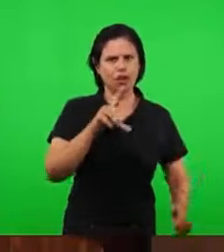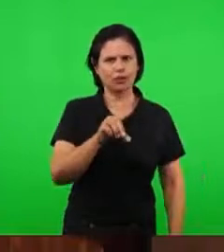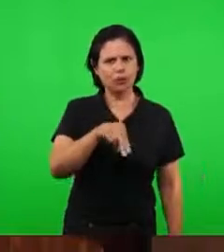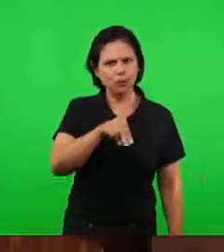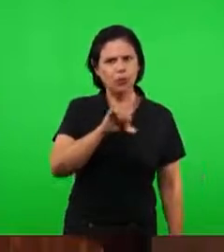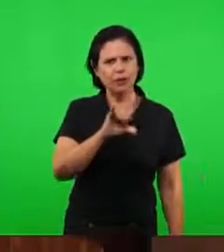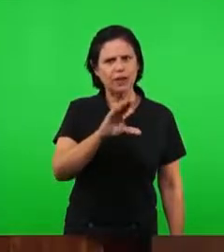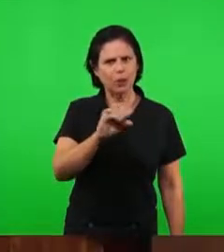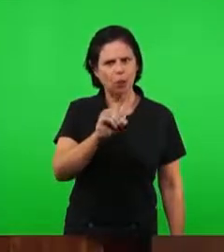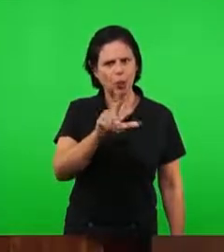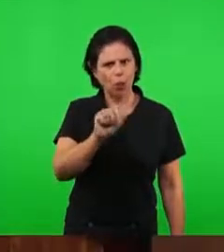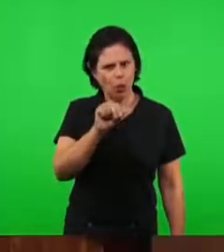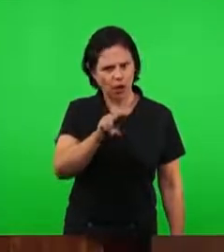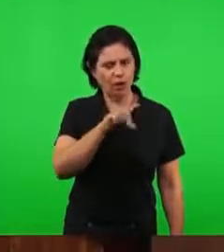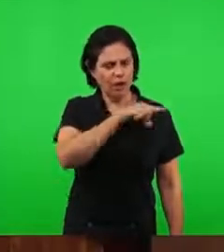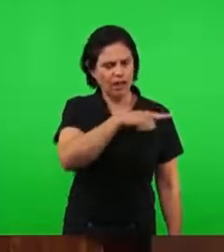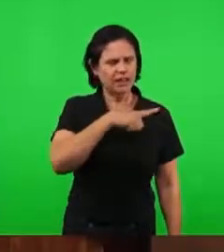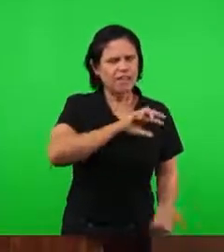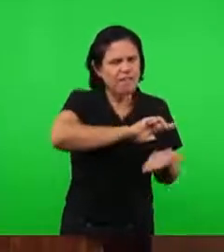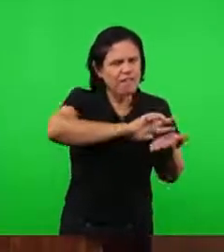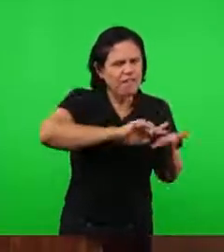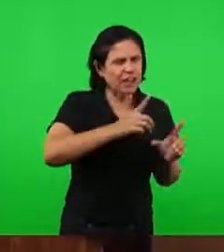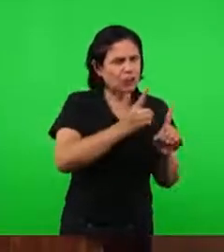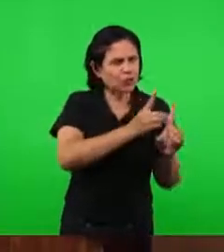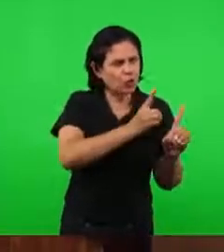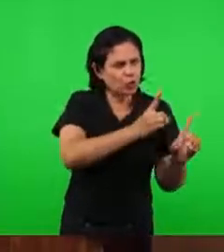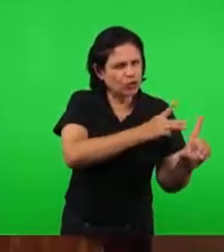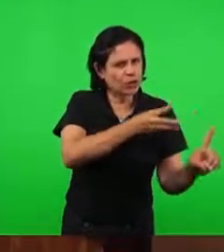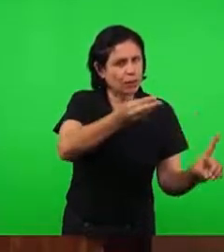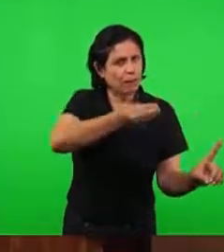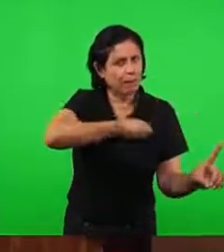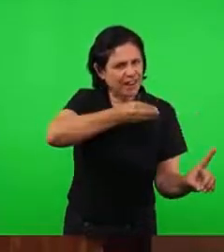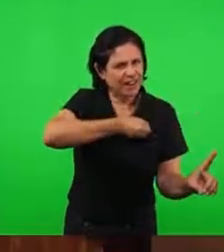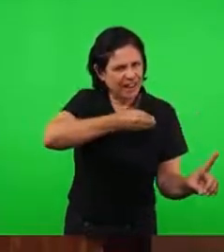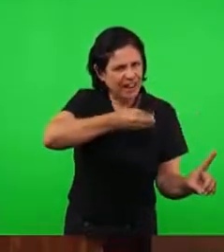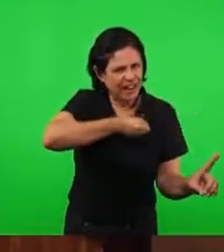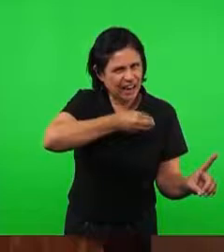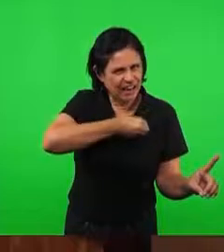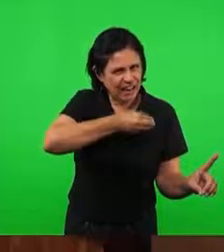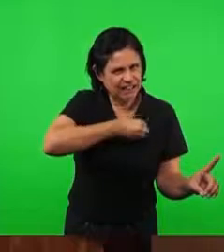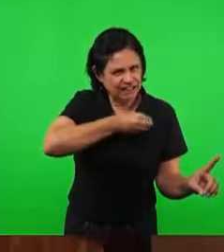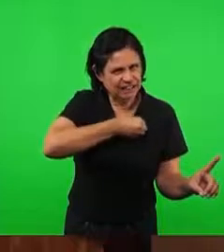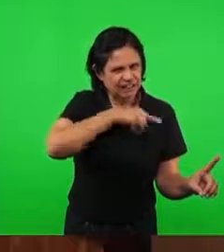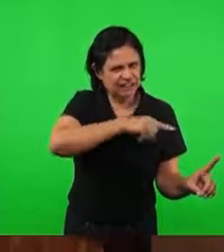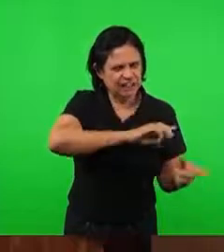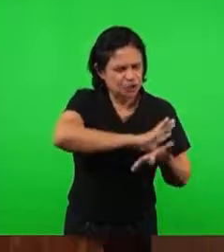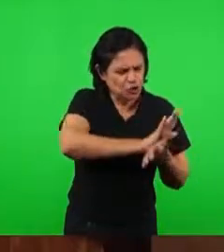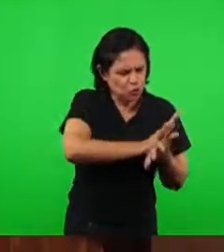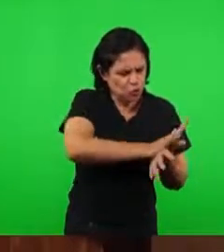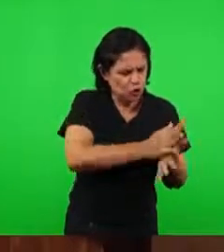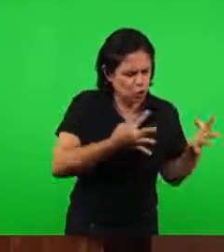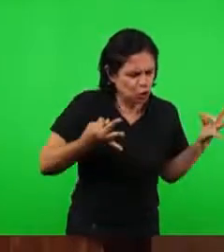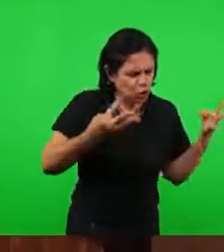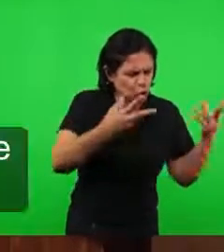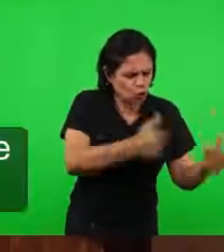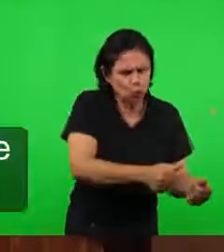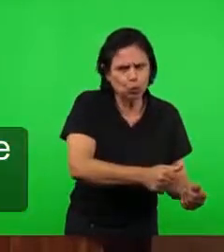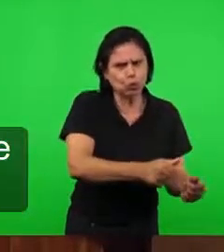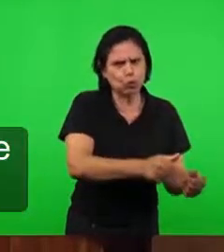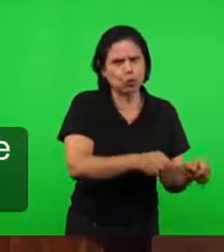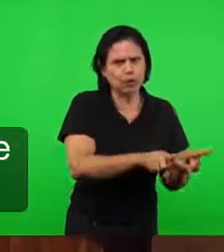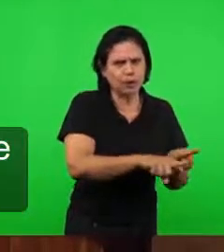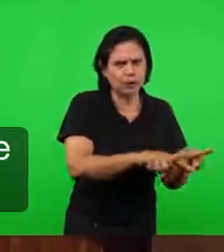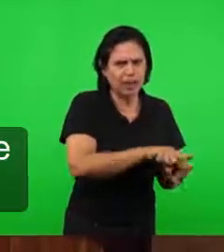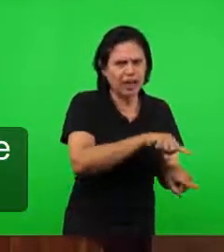falsas doutrinas, além do pecado, da sanha assassina e sanguinária que o paganismo